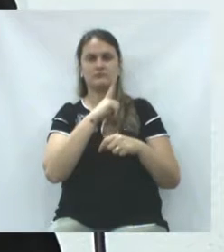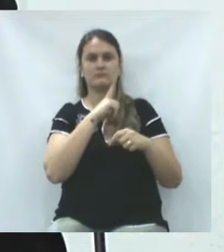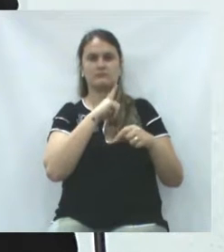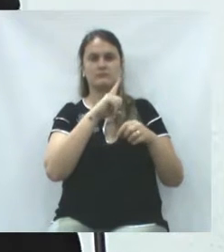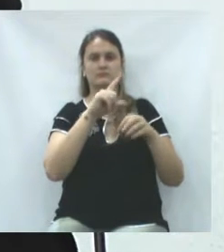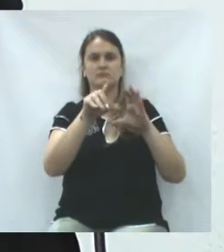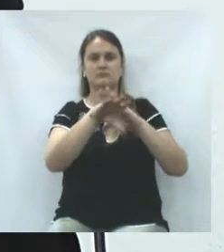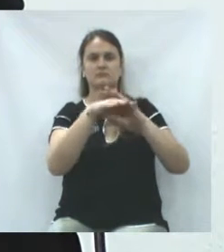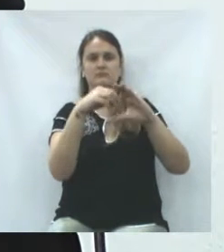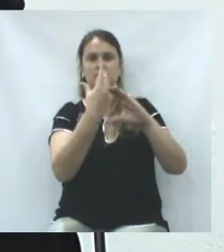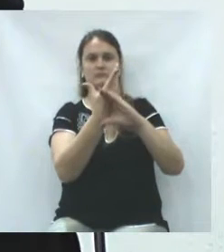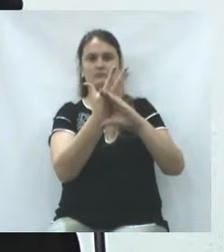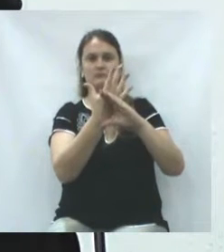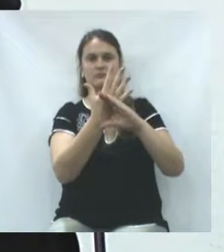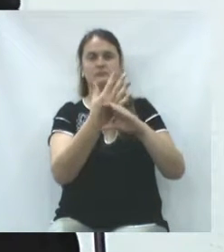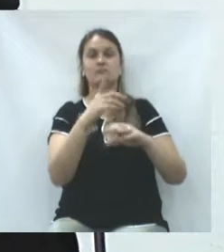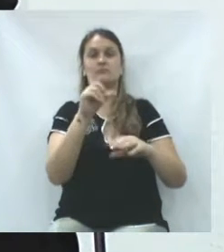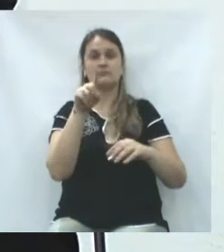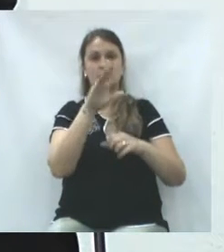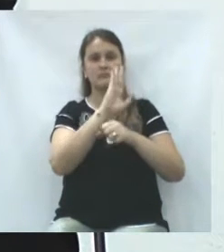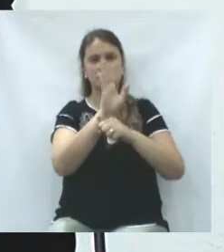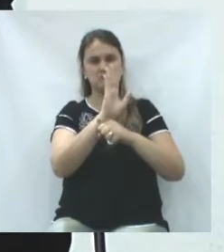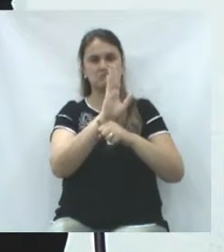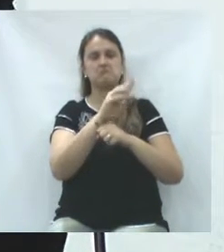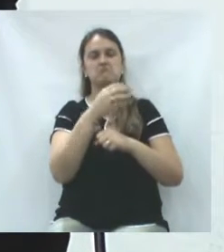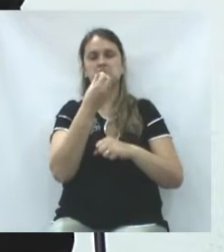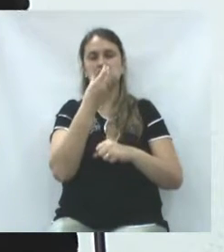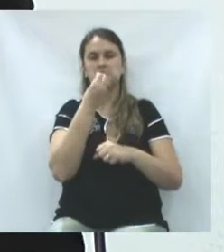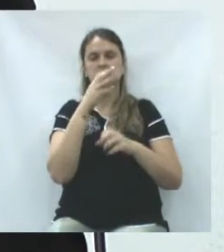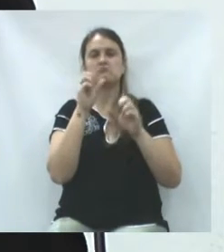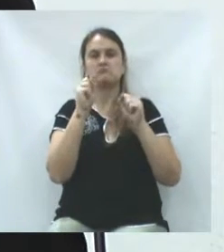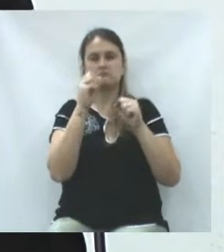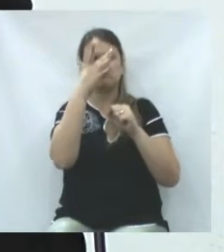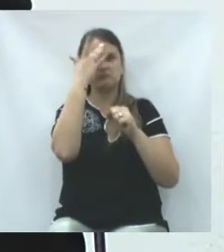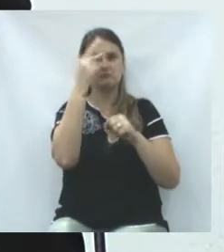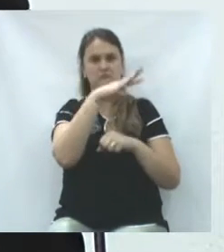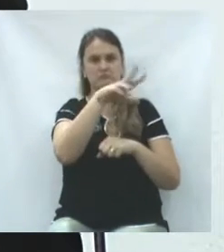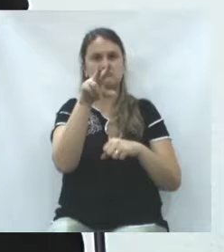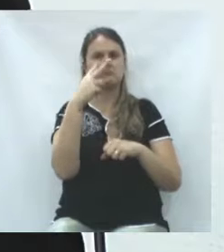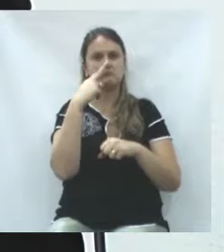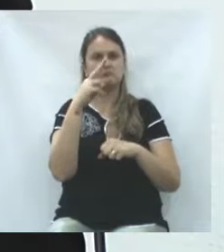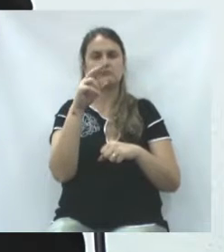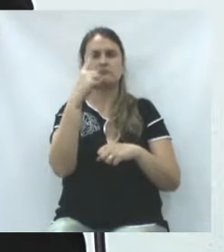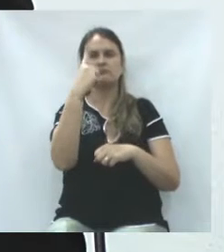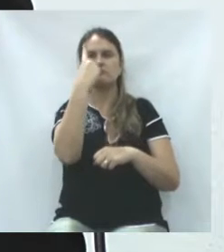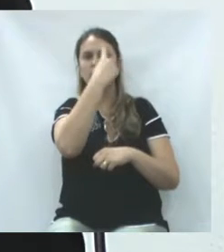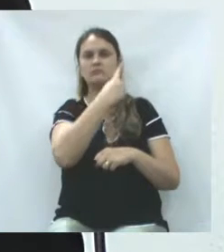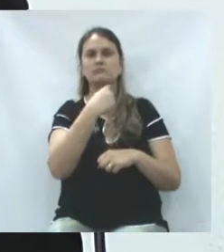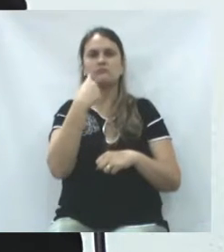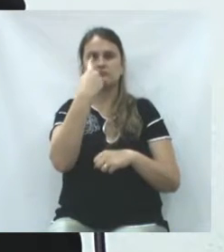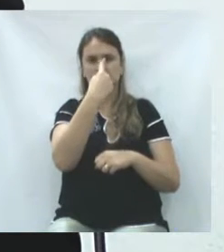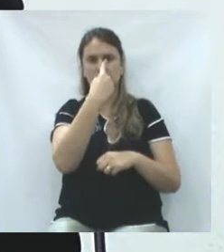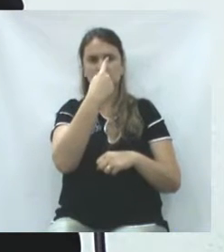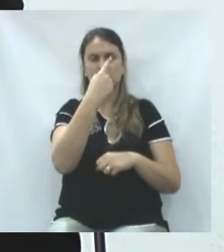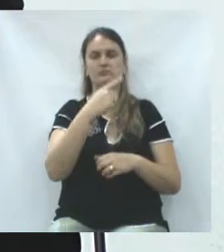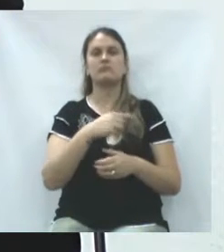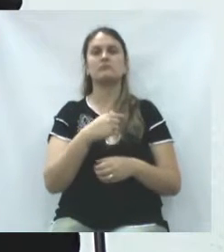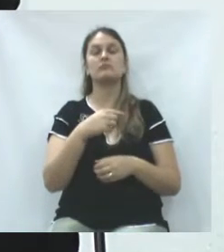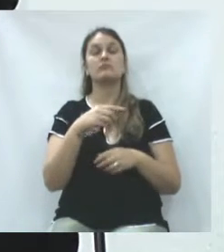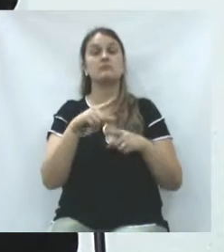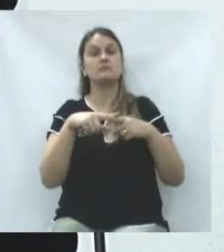no YouTube. É um filme que vale a pena e recomendo. É uma hora e meia, apenas.